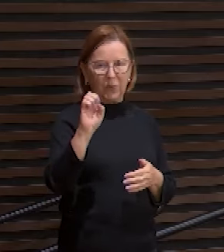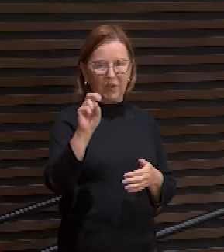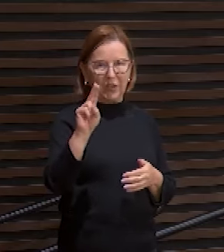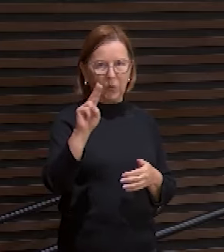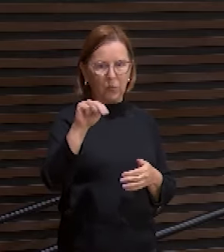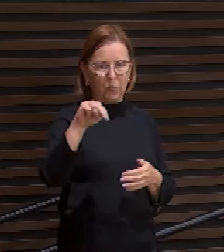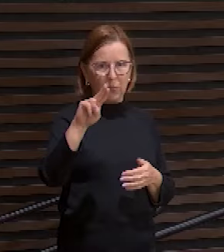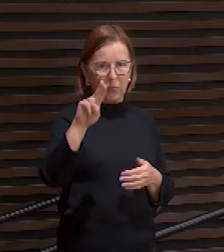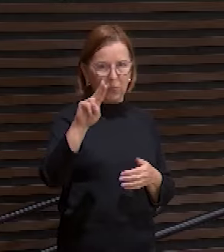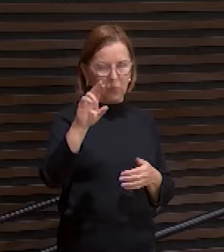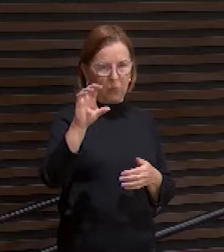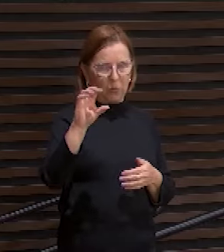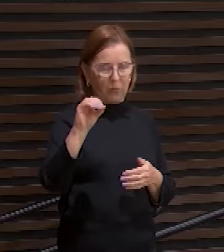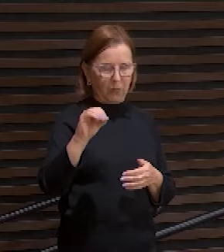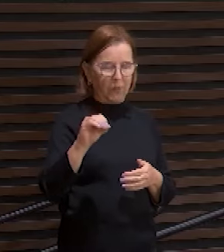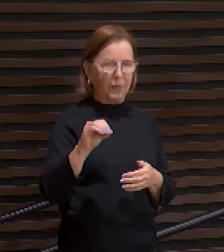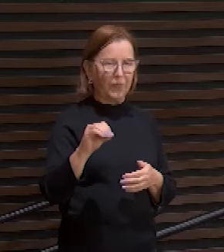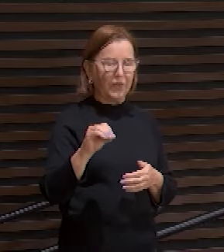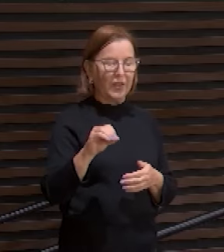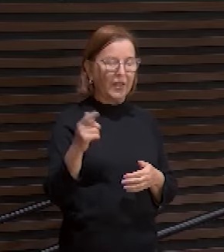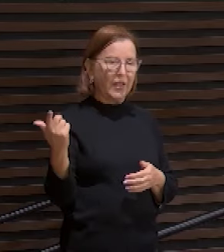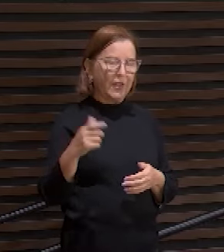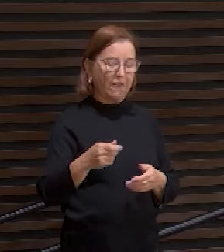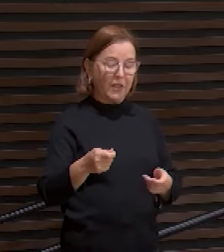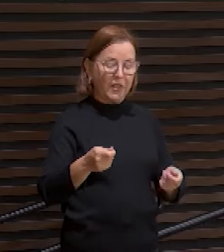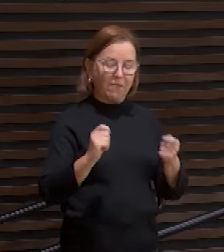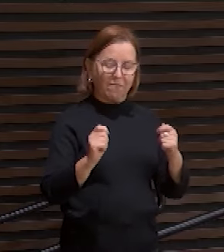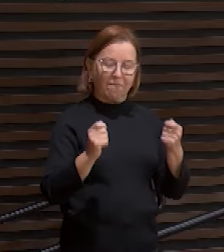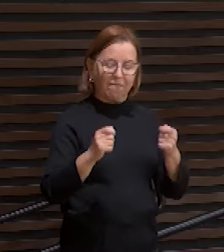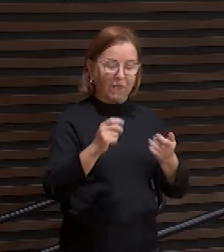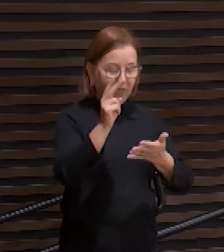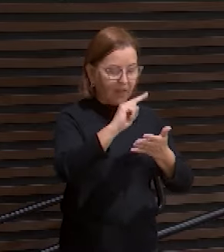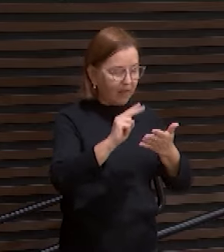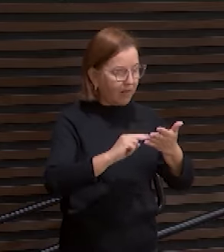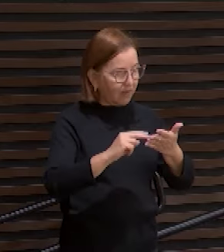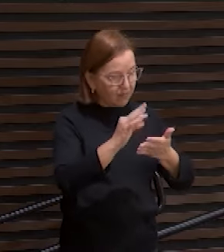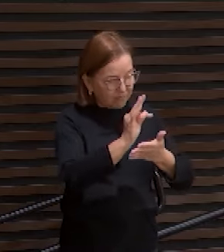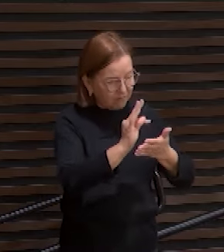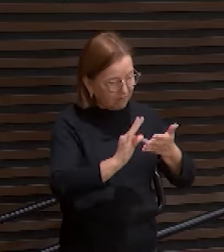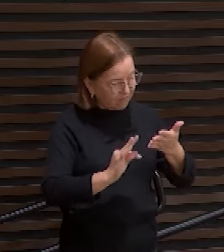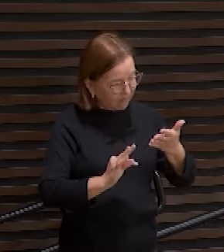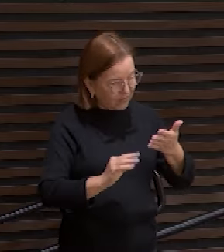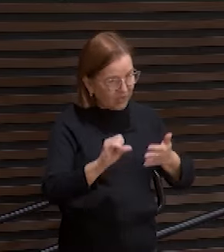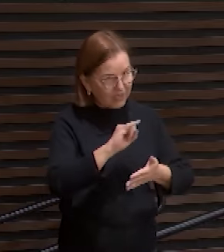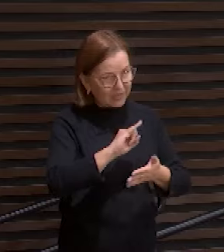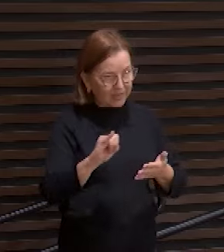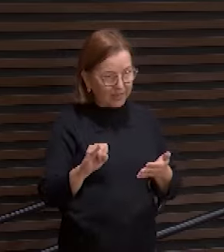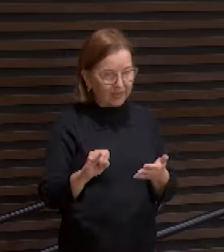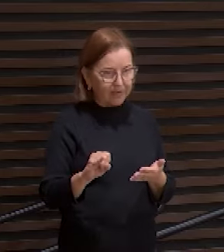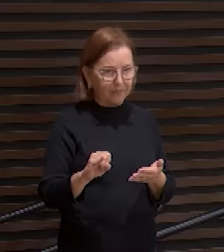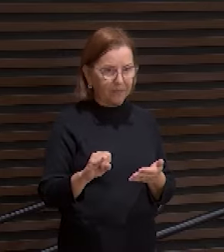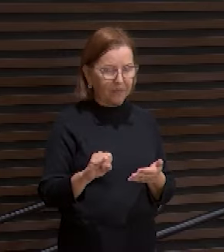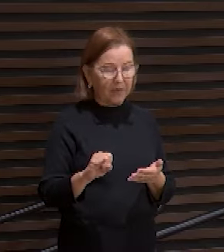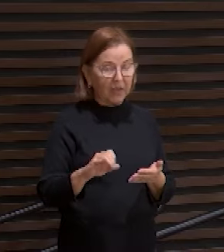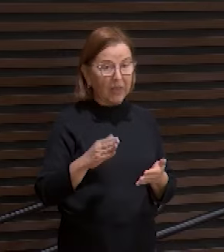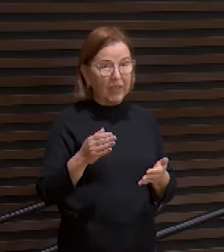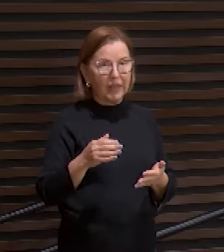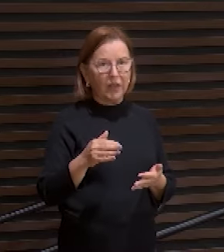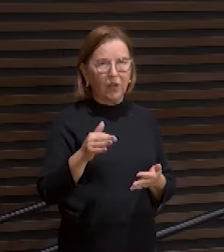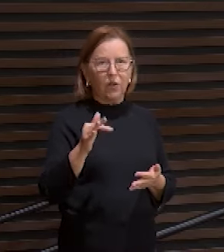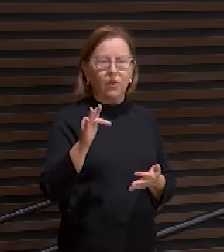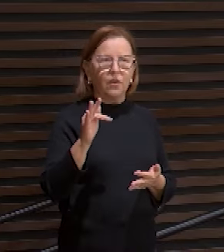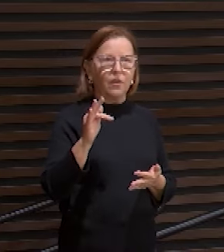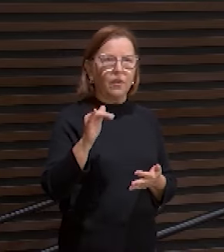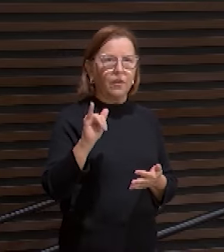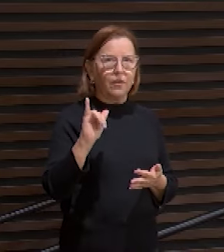vinha na sua carruagem lendo um texto, era esse texto que ele estava lendo. E aí Felipe chega para ele, você entende o que você está lendo? Ele fala assim,